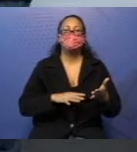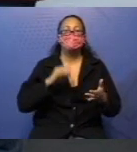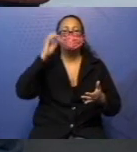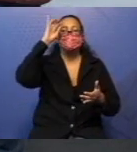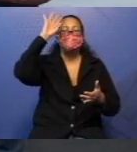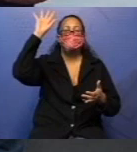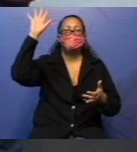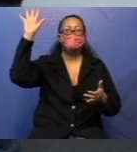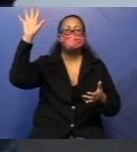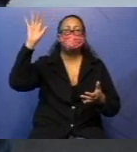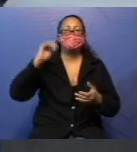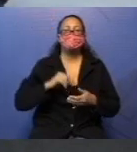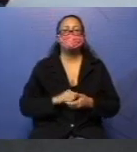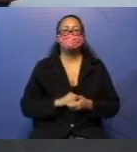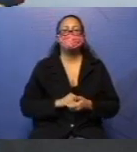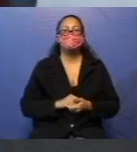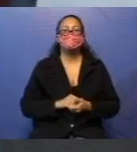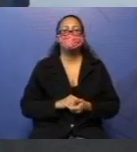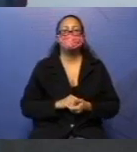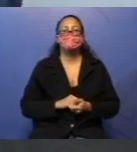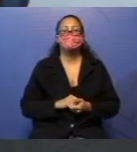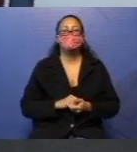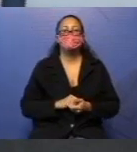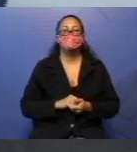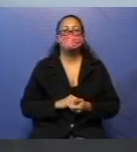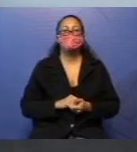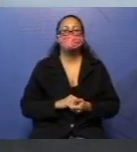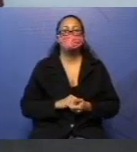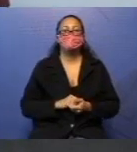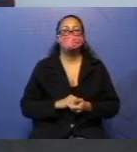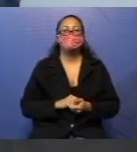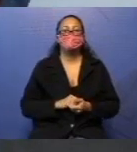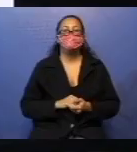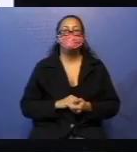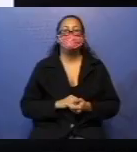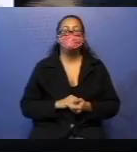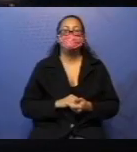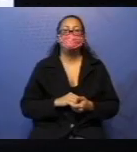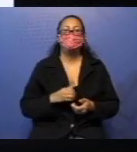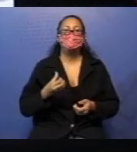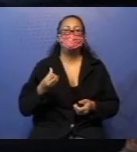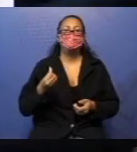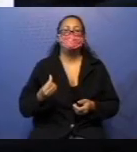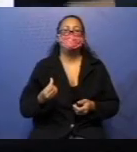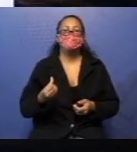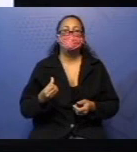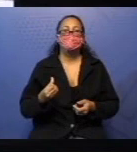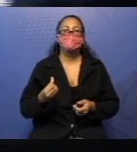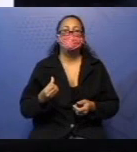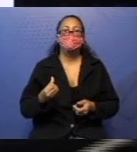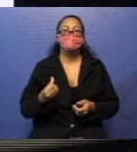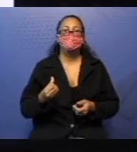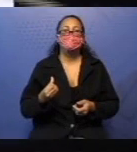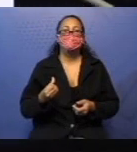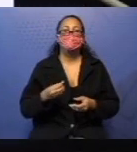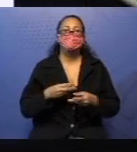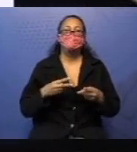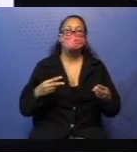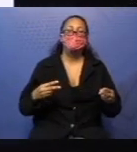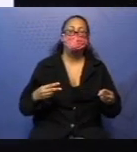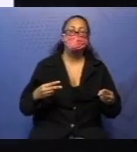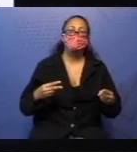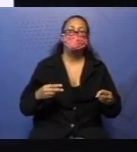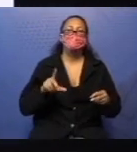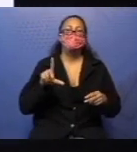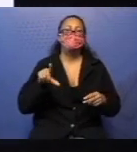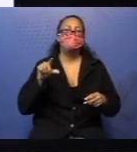cabeça de vocês. E eu adoro. Dentre as seis opções, seis opções, escolha